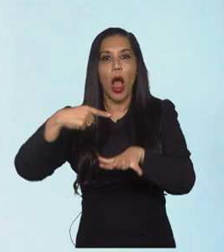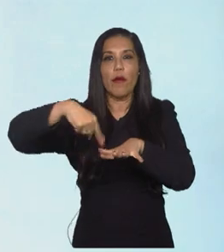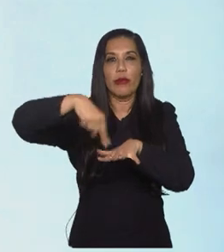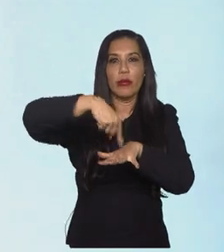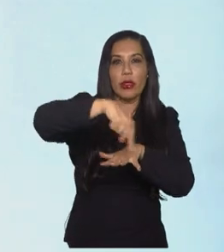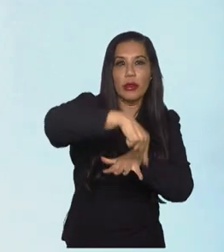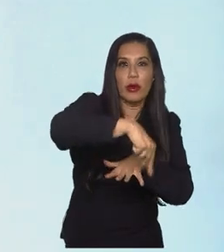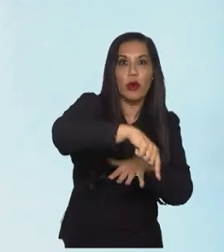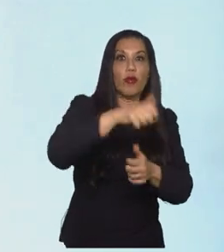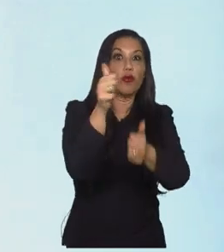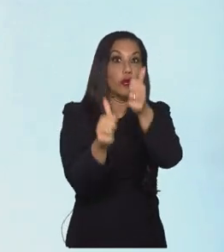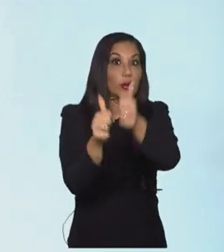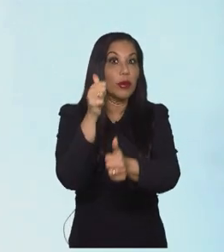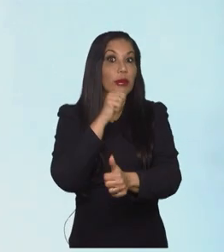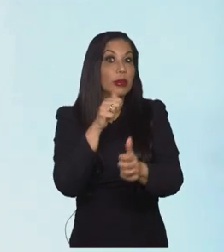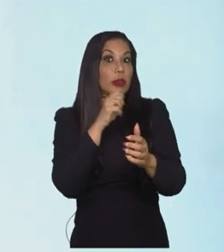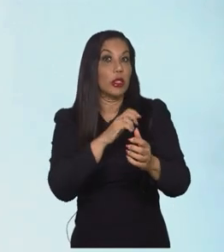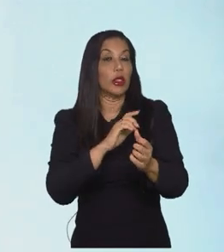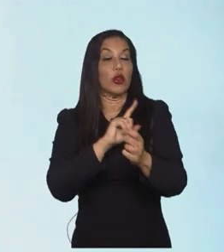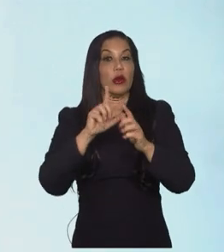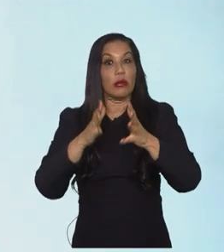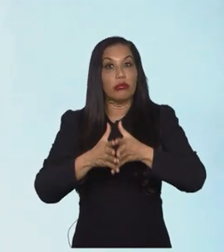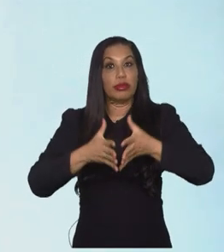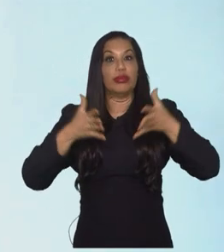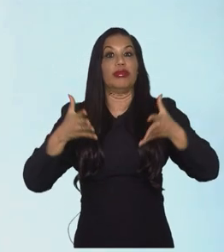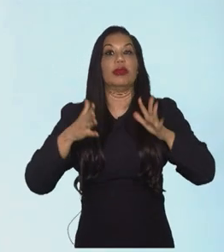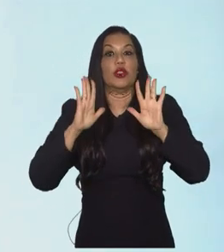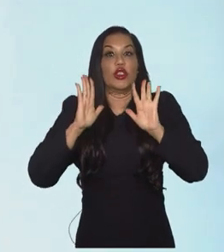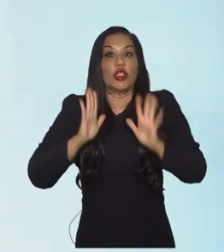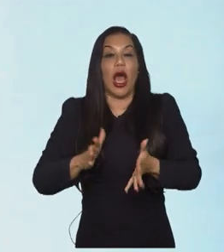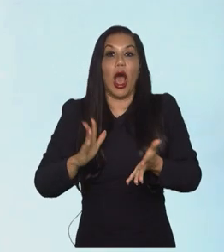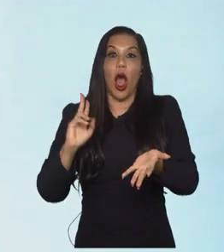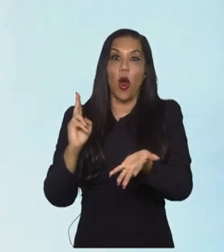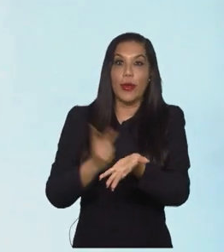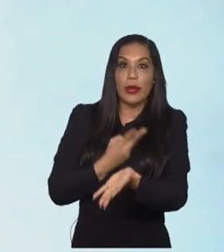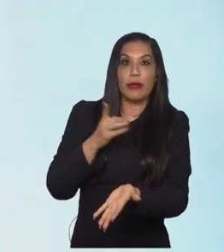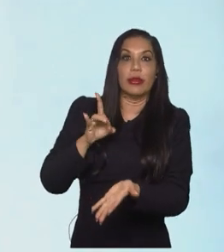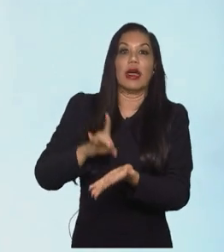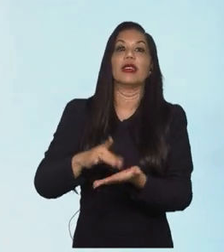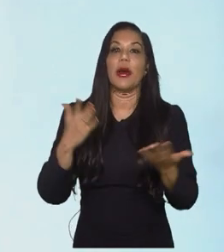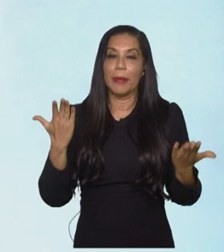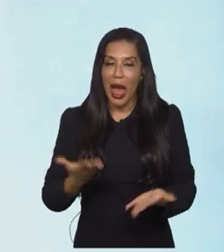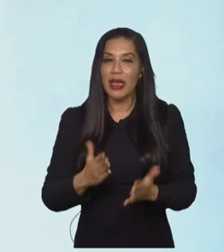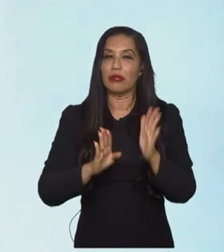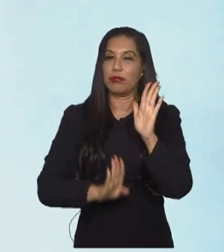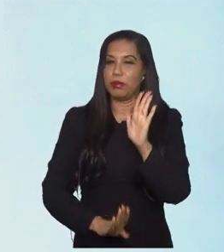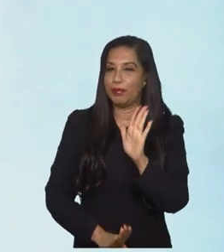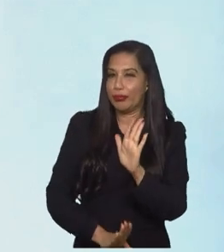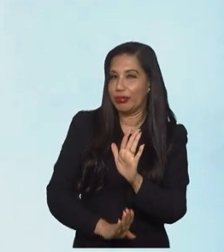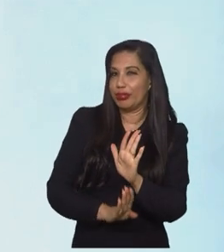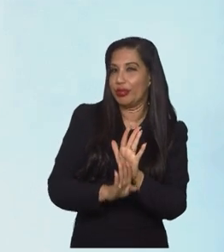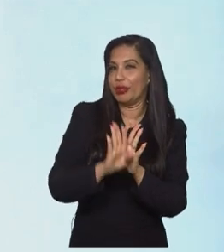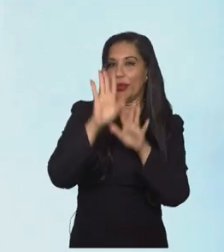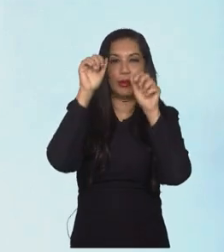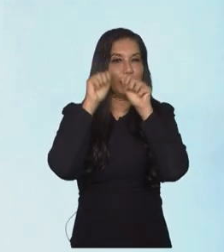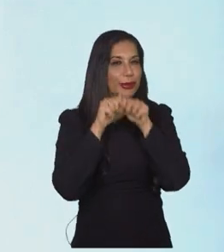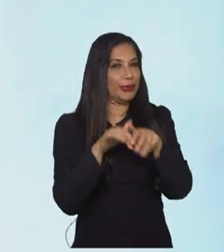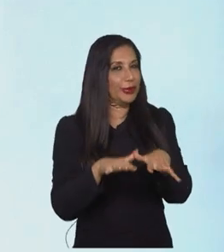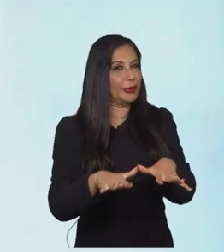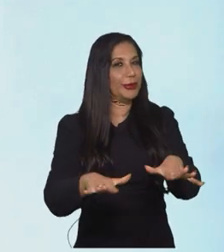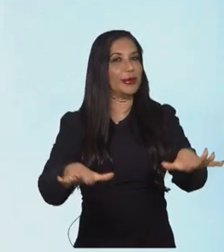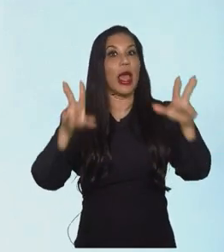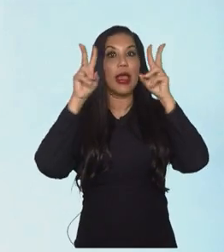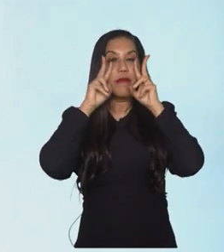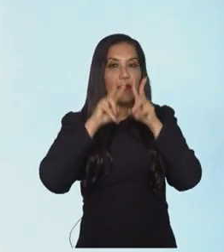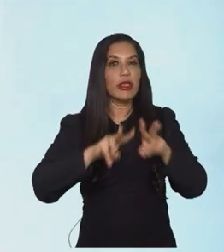crescendo, está se fortalecendo. Já é uma realidade, mas a tendência é só crescer, se expandir e ser cada vez mais